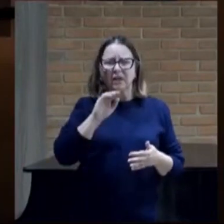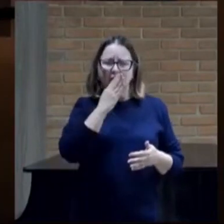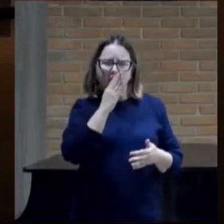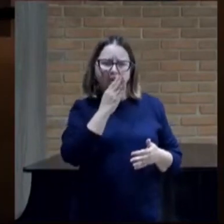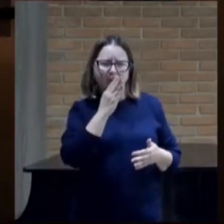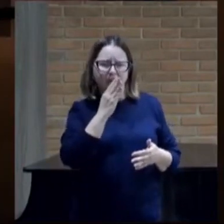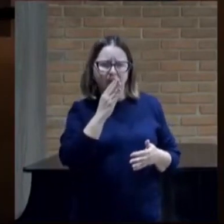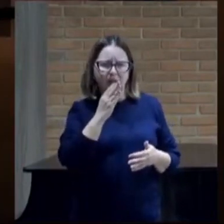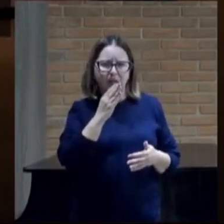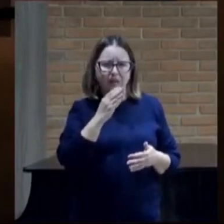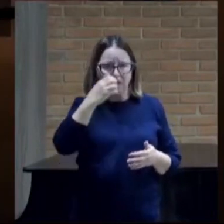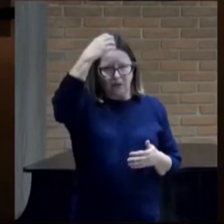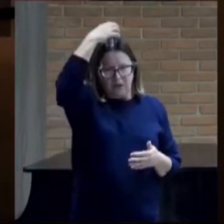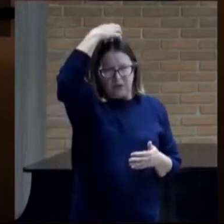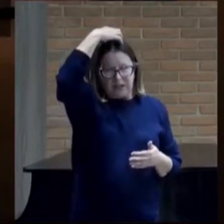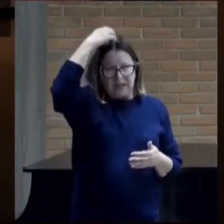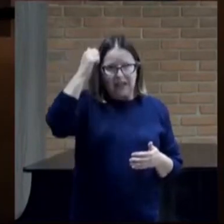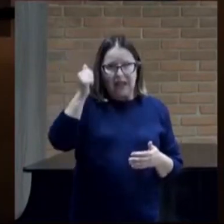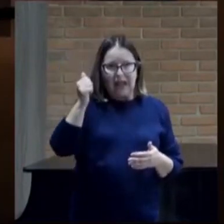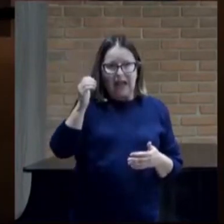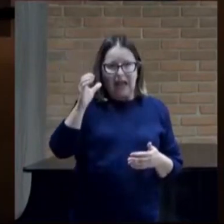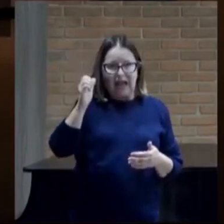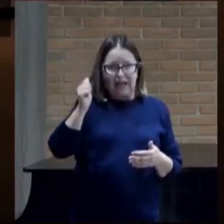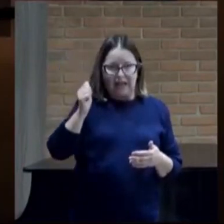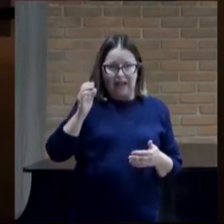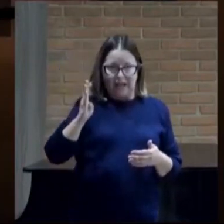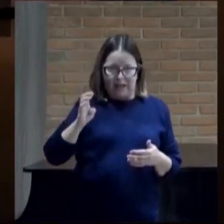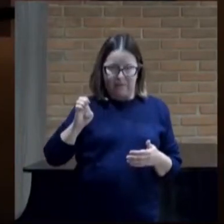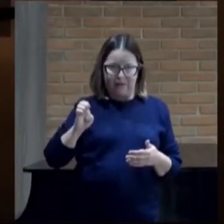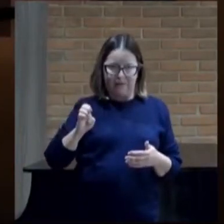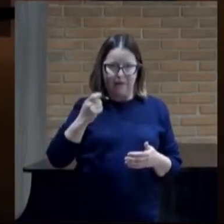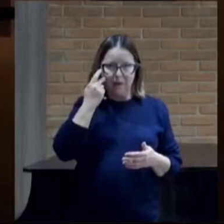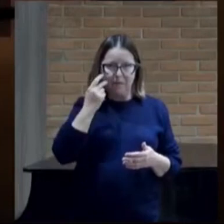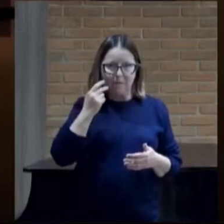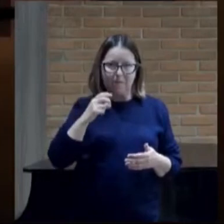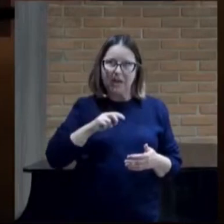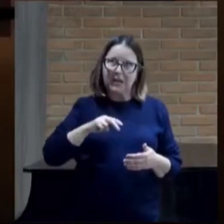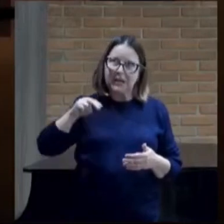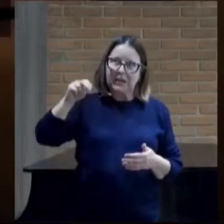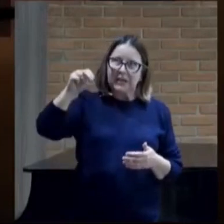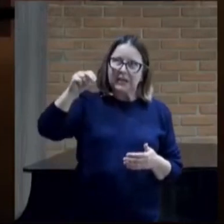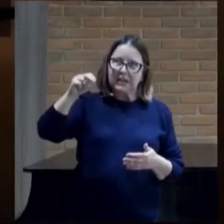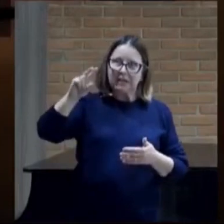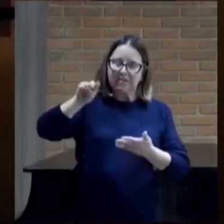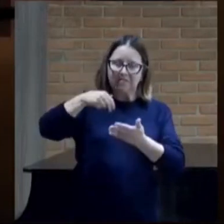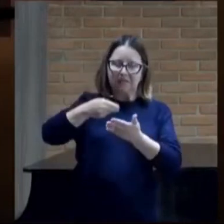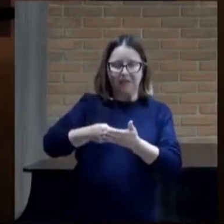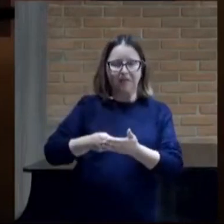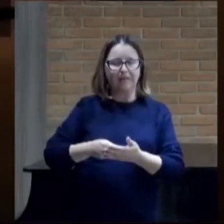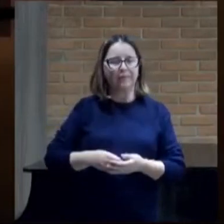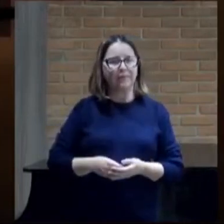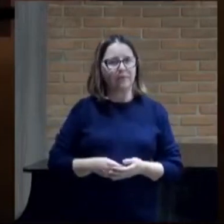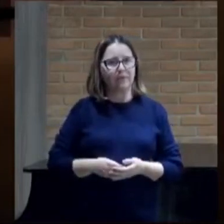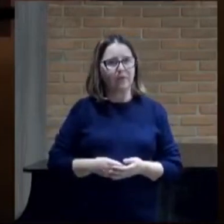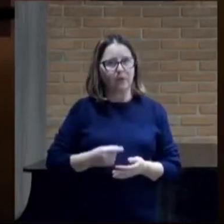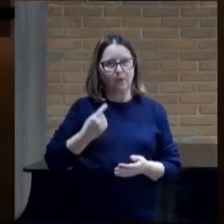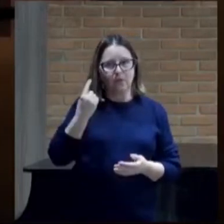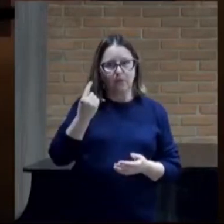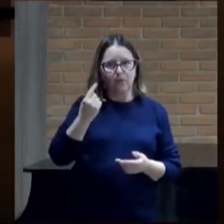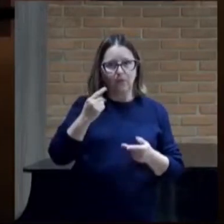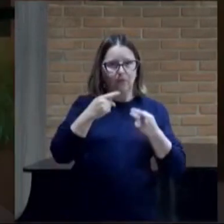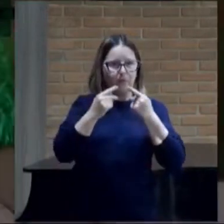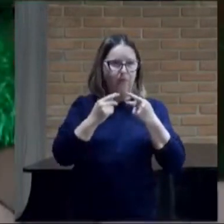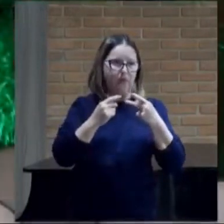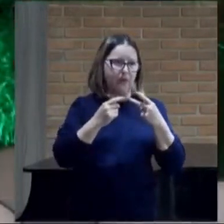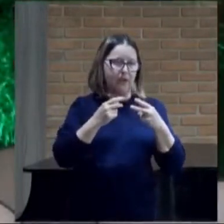para que suba e caia em Ramote e Gileade? Um dizia desta maneira e outro de outra.